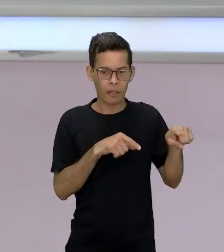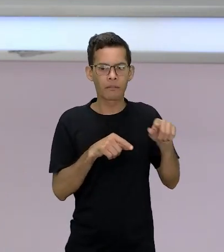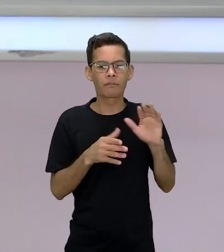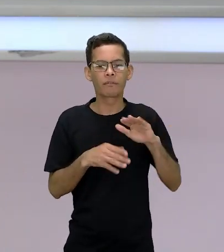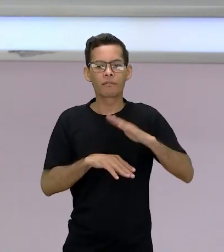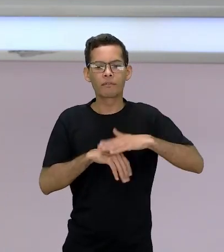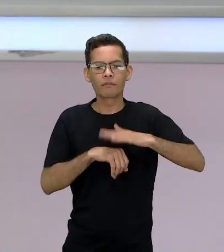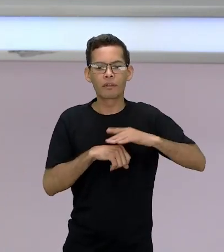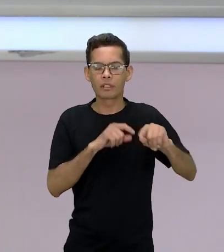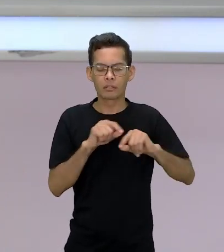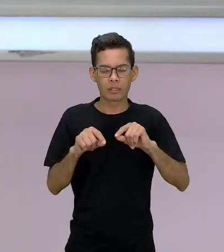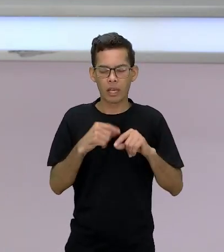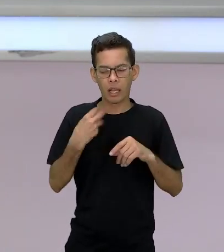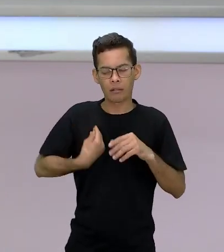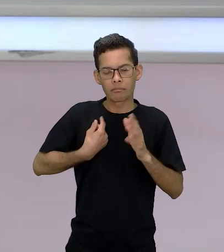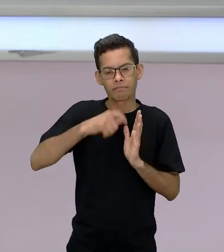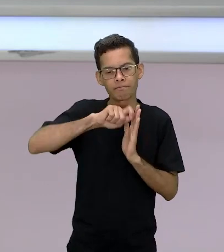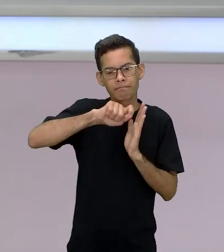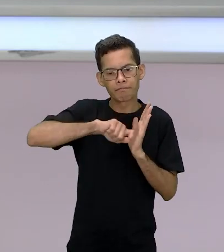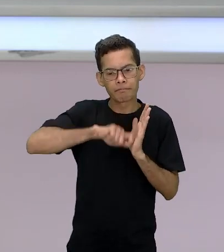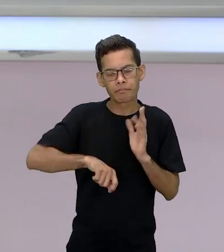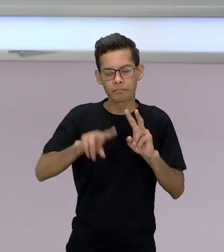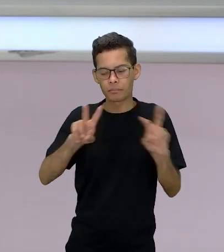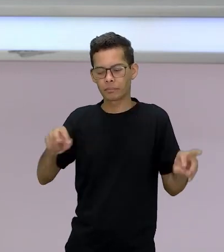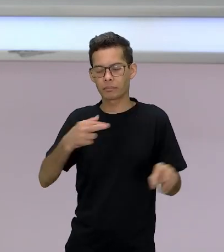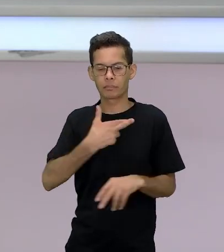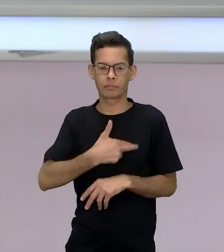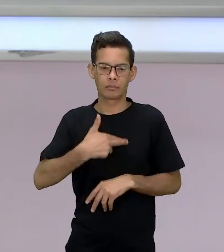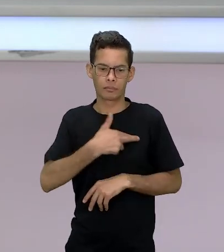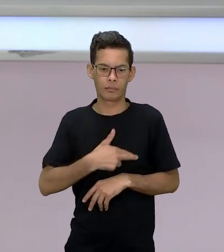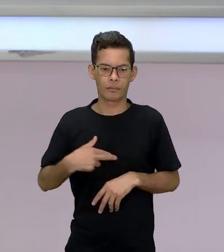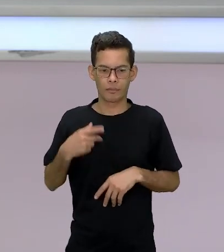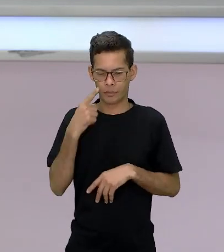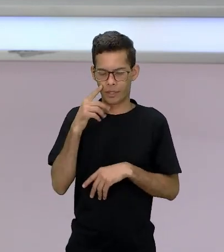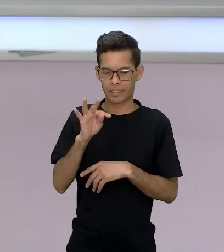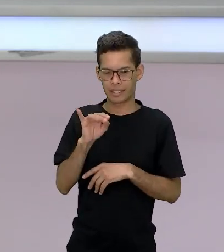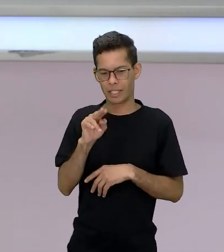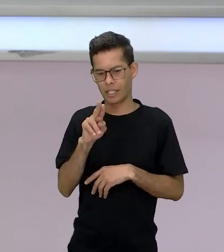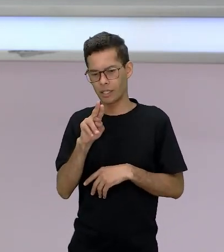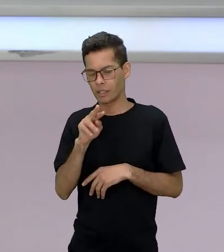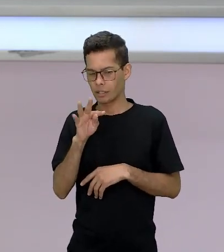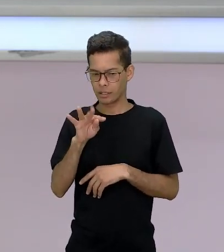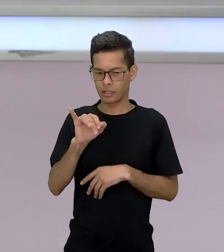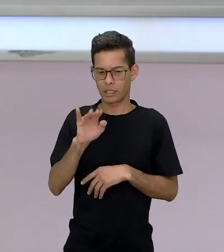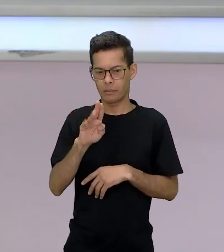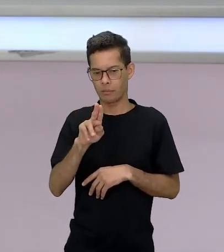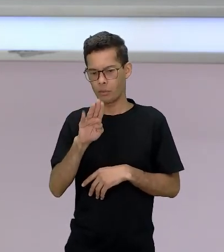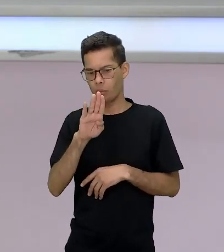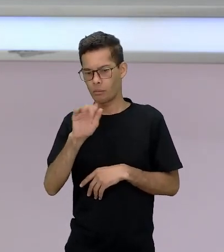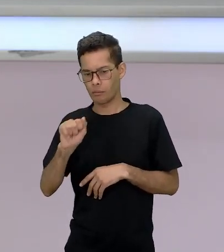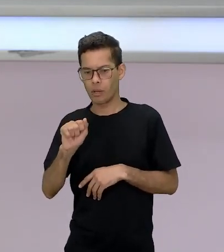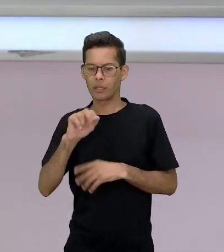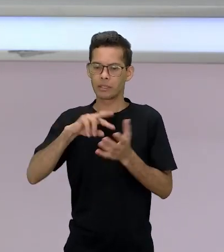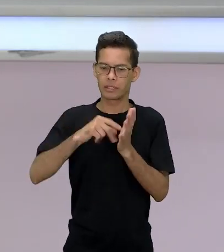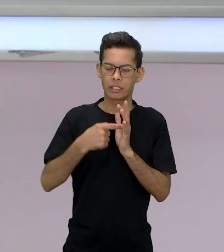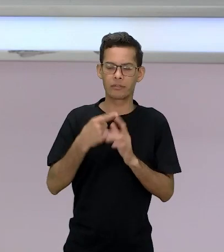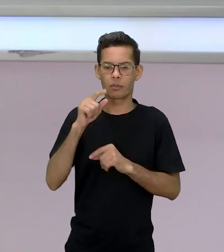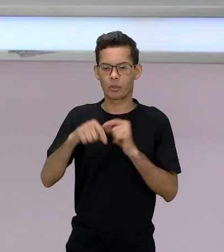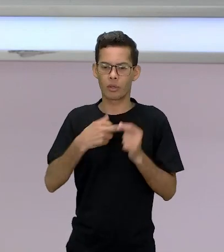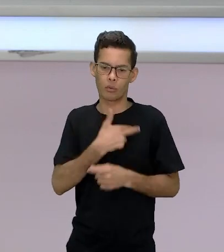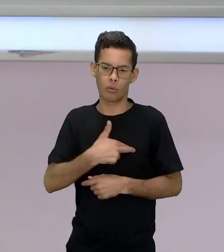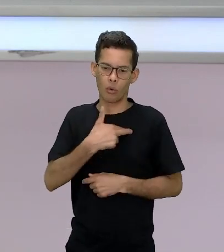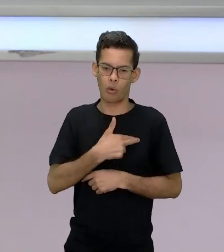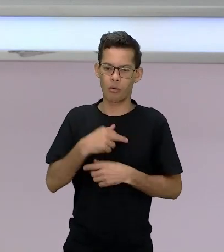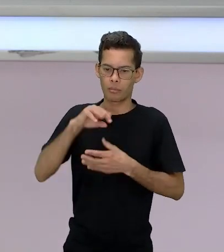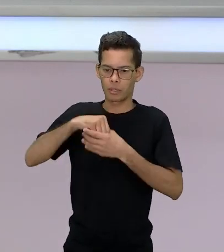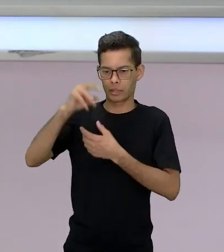uma história. Então, esse romance, eu titulo a Bruxa Negra de Salém, é um romance histórico, onde a